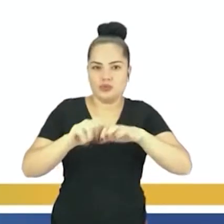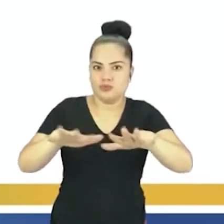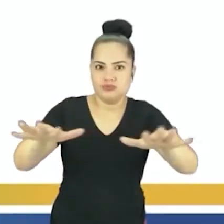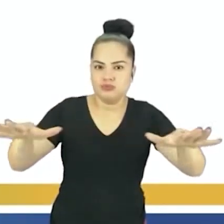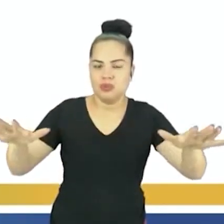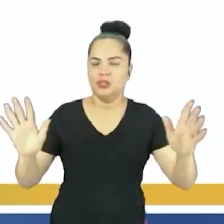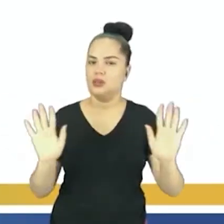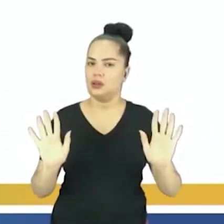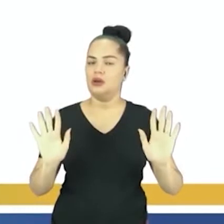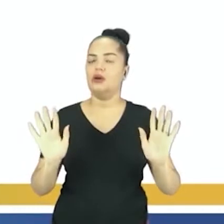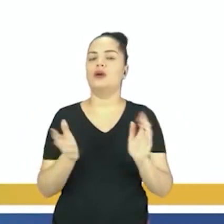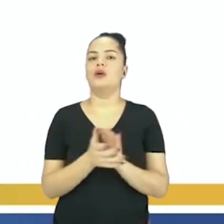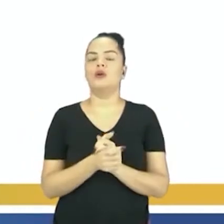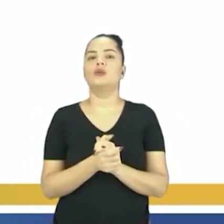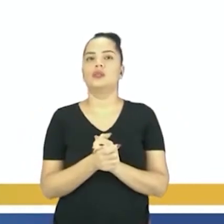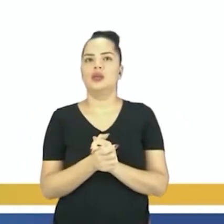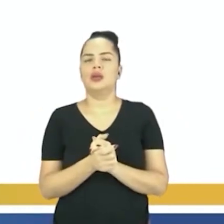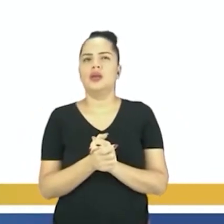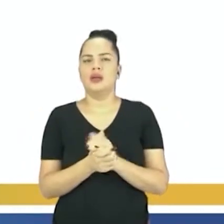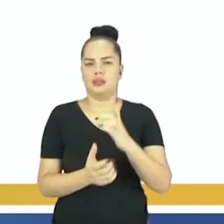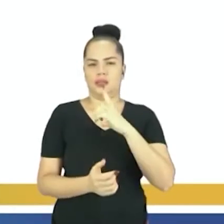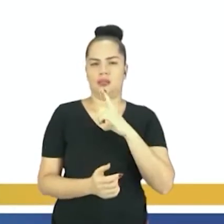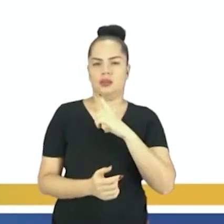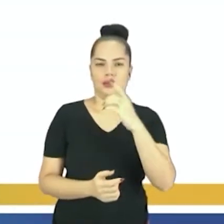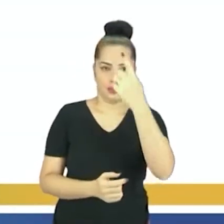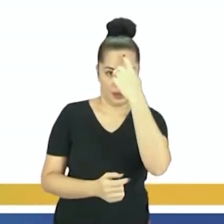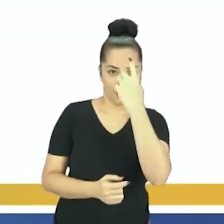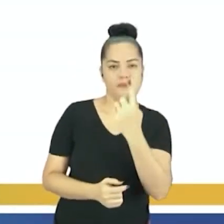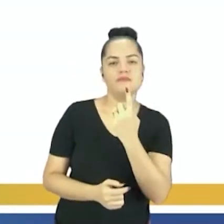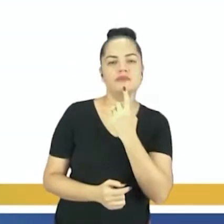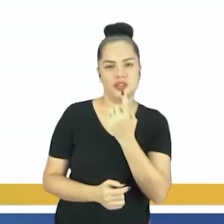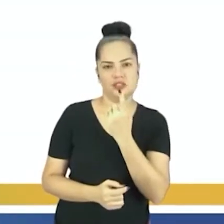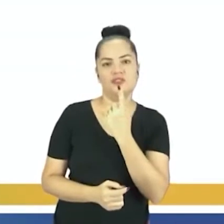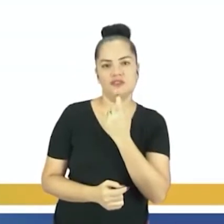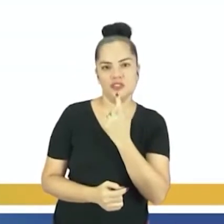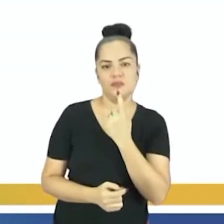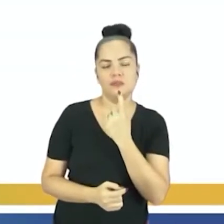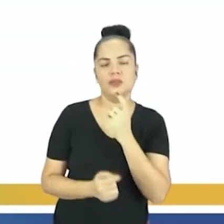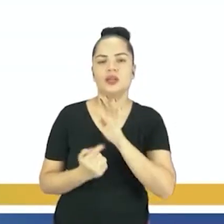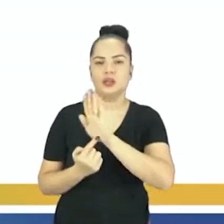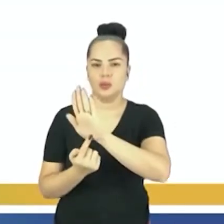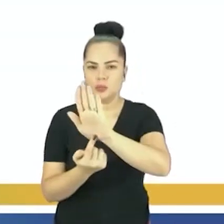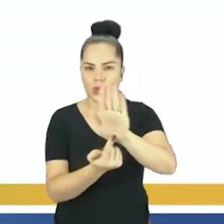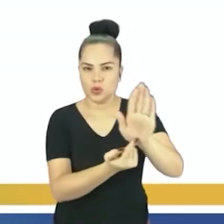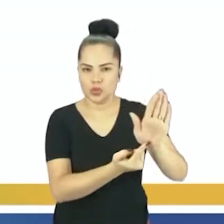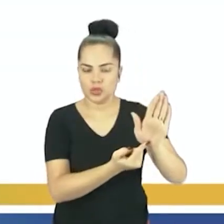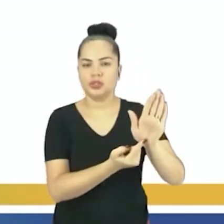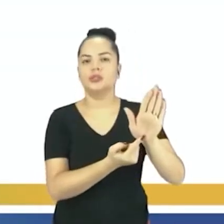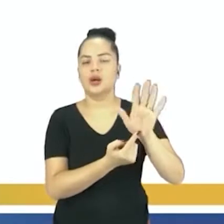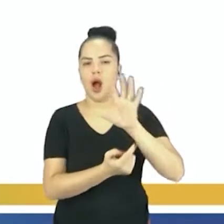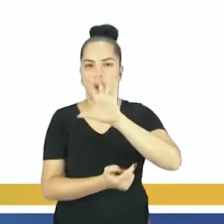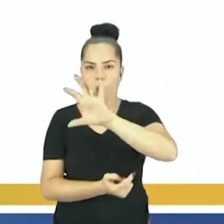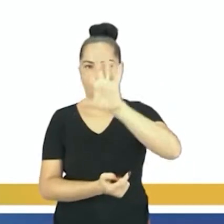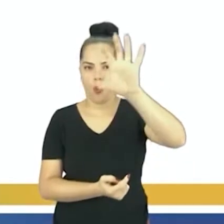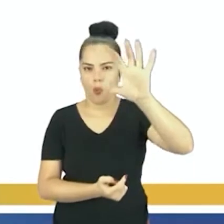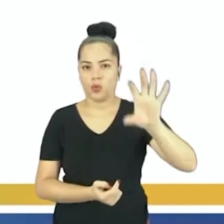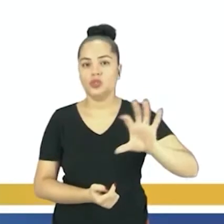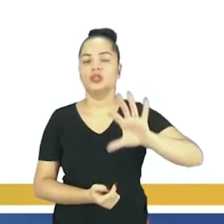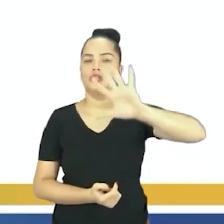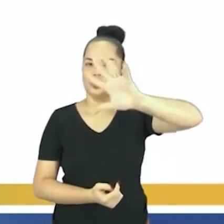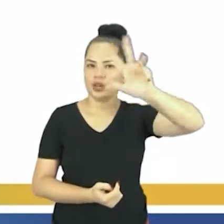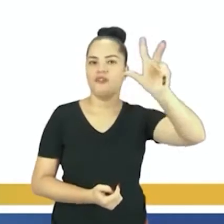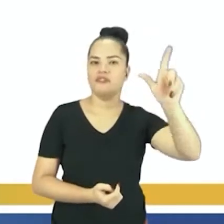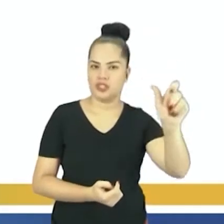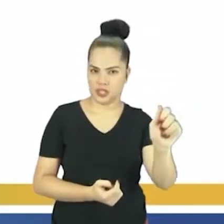que nós vemos na imagem, que está quase toda de vermelho. O continente africano, que é um dos focos do nosso estudo também,